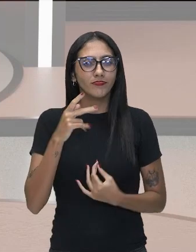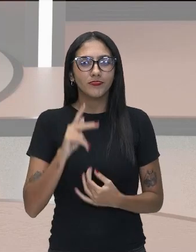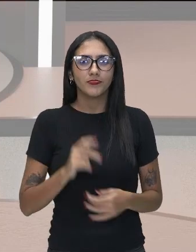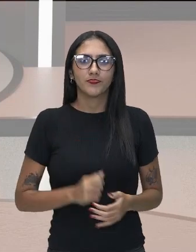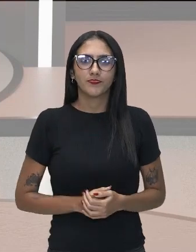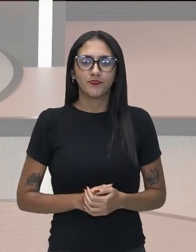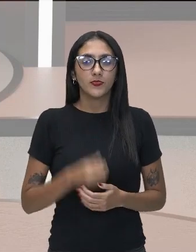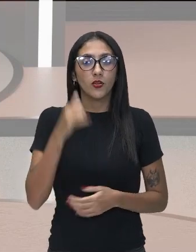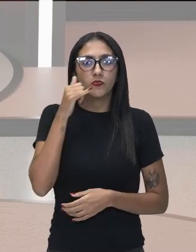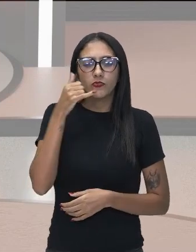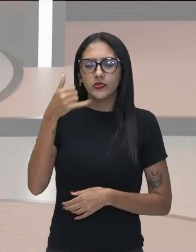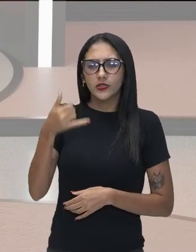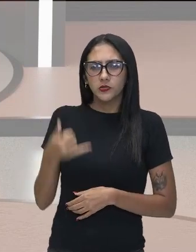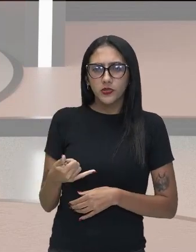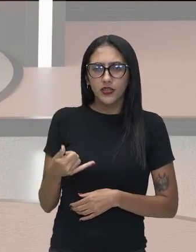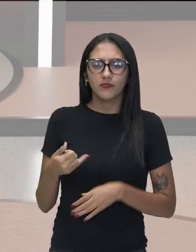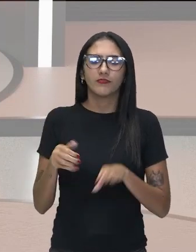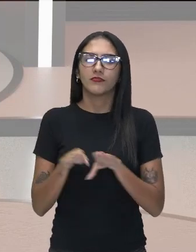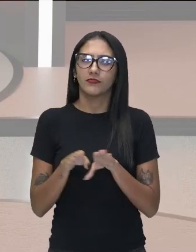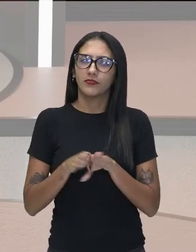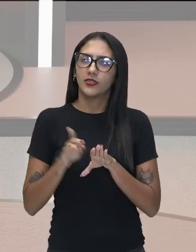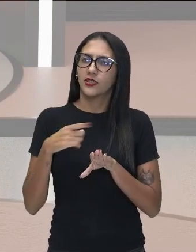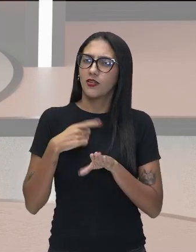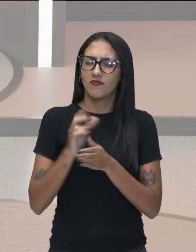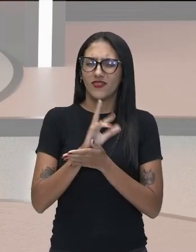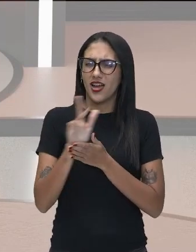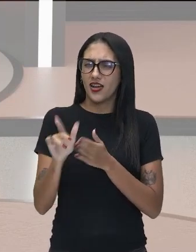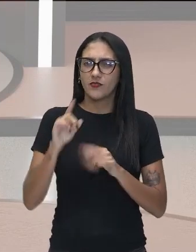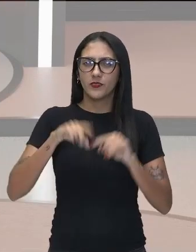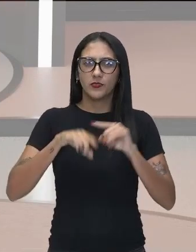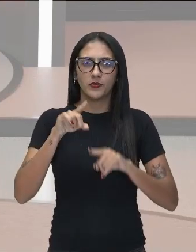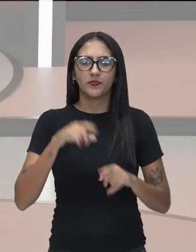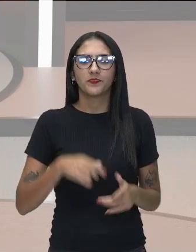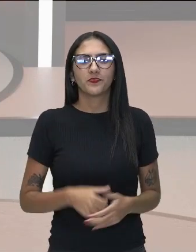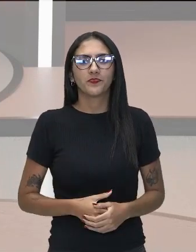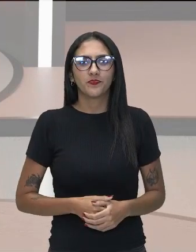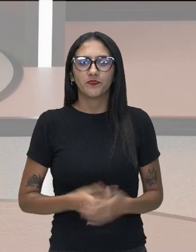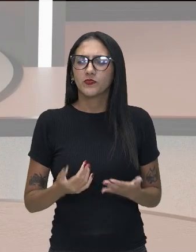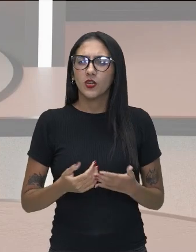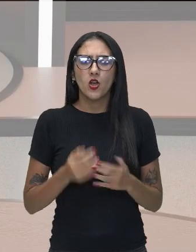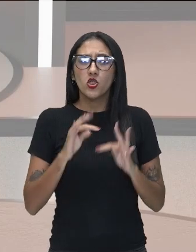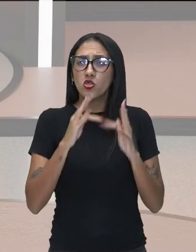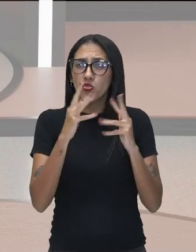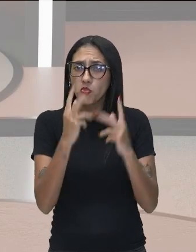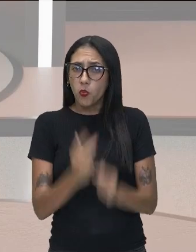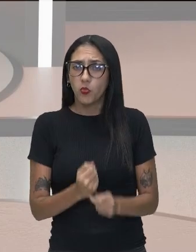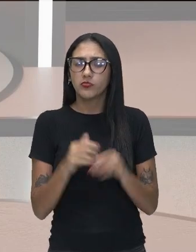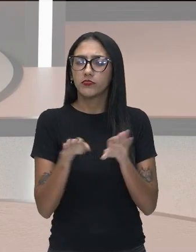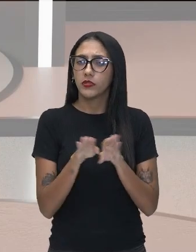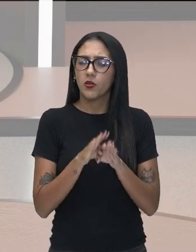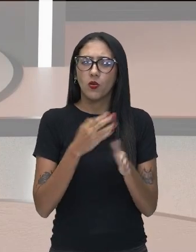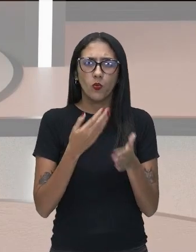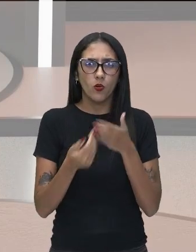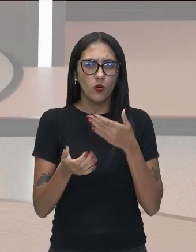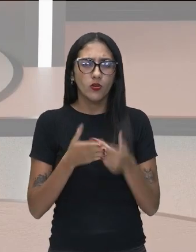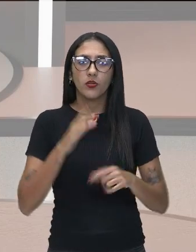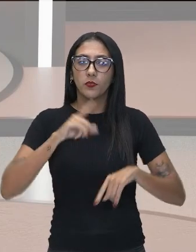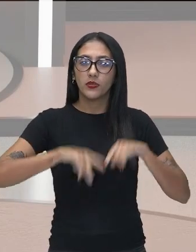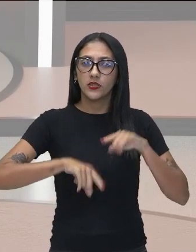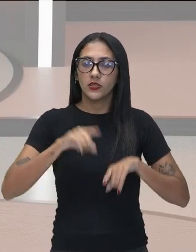pegar um celular, nós temos outros tipos, tantos de material. Todo e qualquer material tem